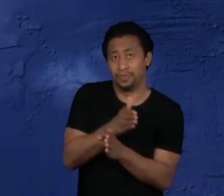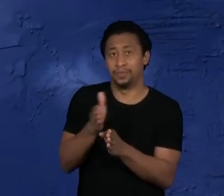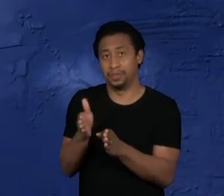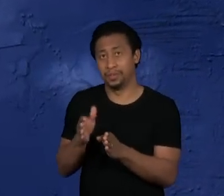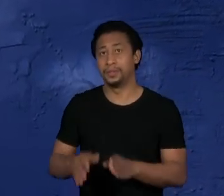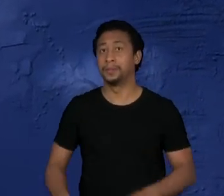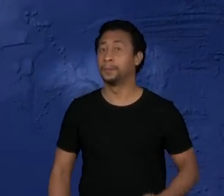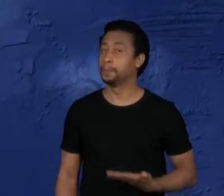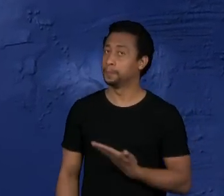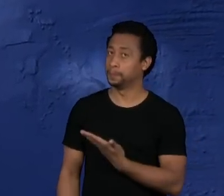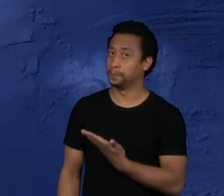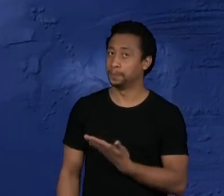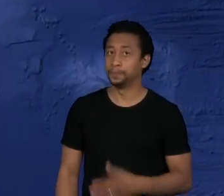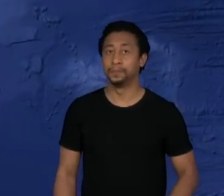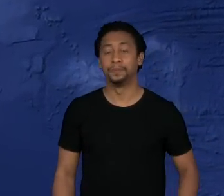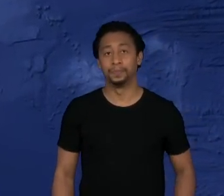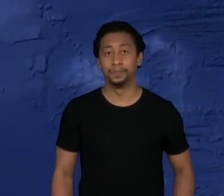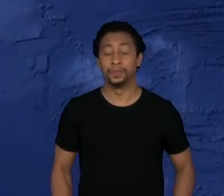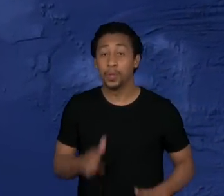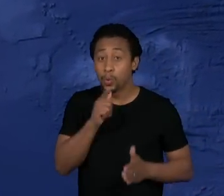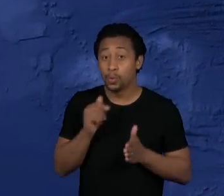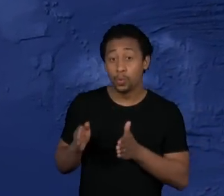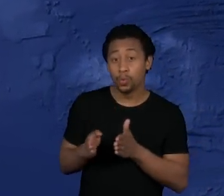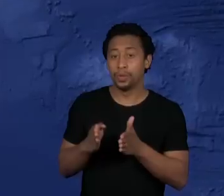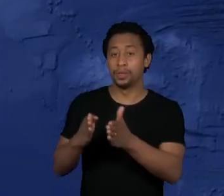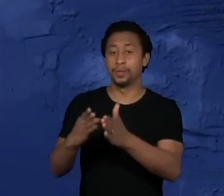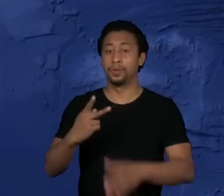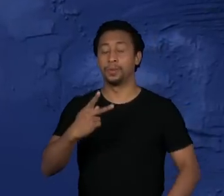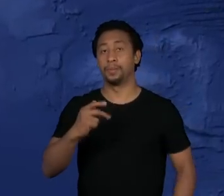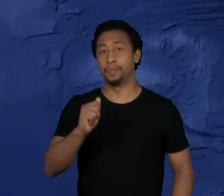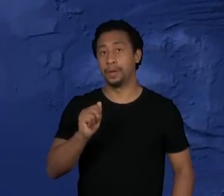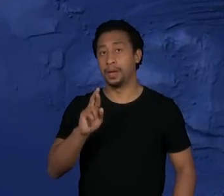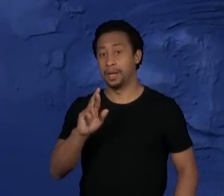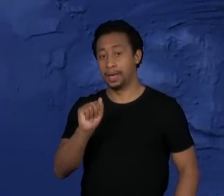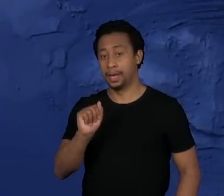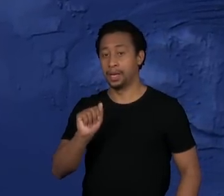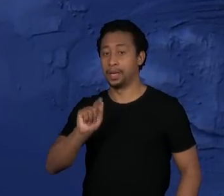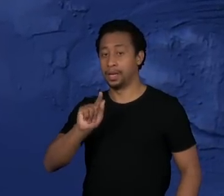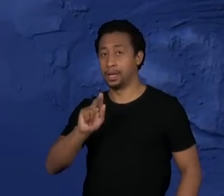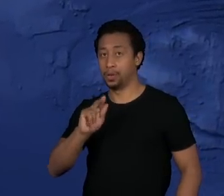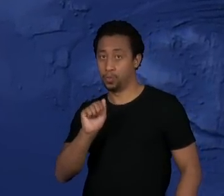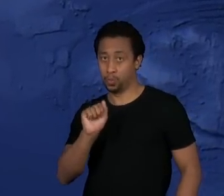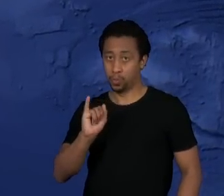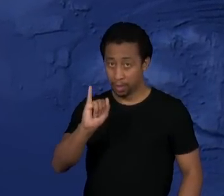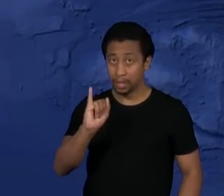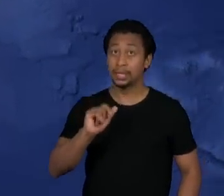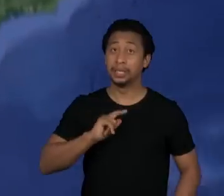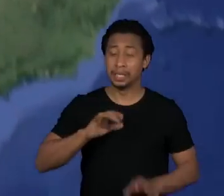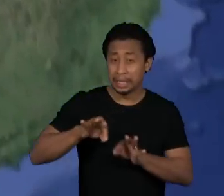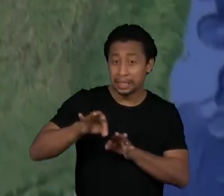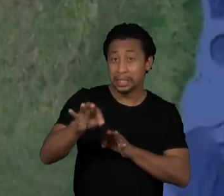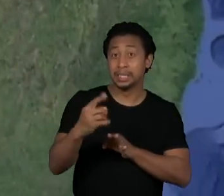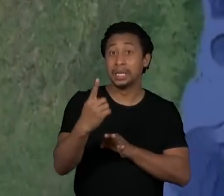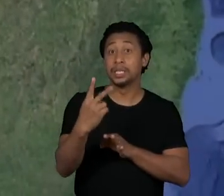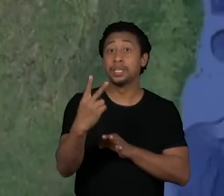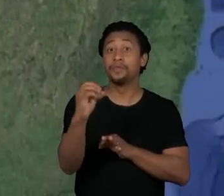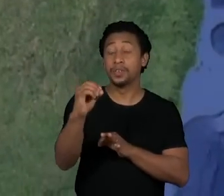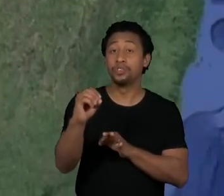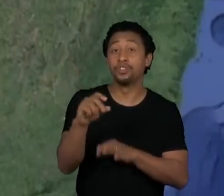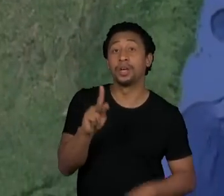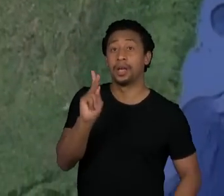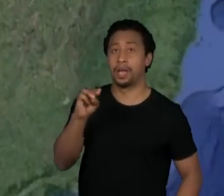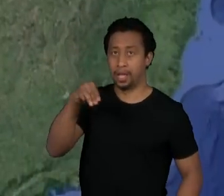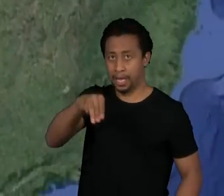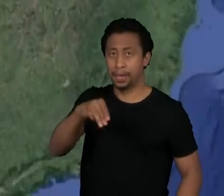A hidrovia do Rio Paraguai tem cerca de 3.500 quilômetros. Ainda não está consolidada no trecho